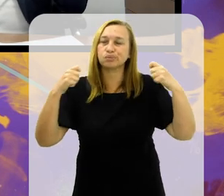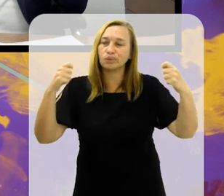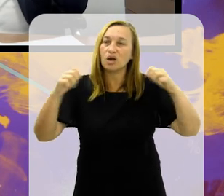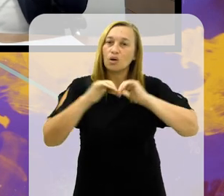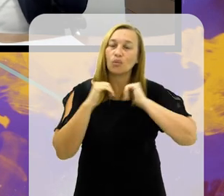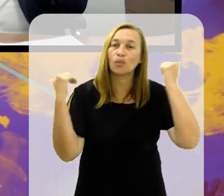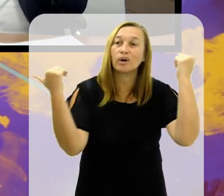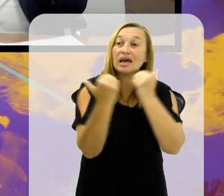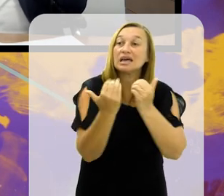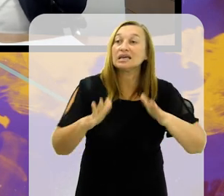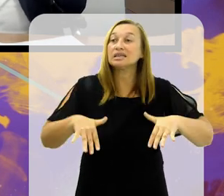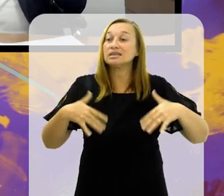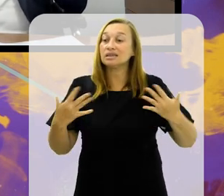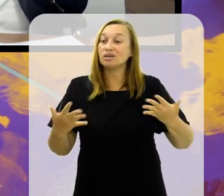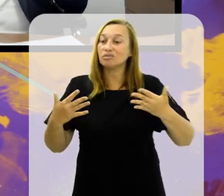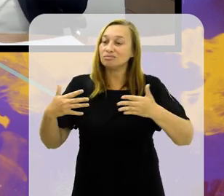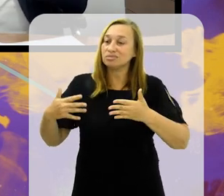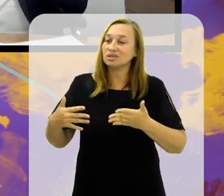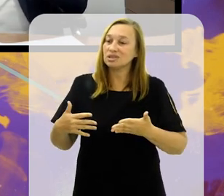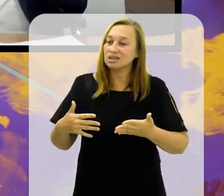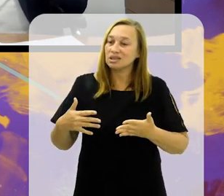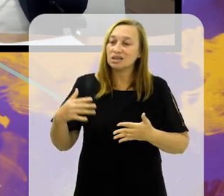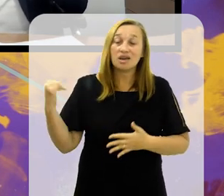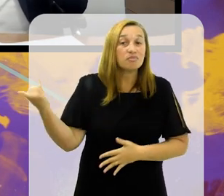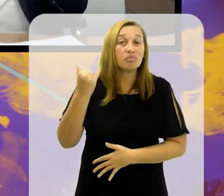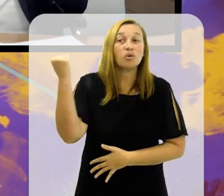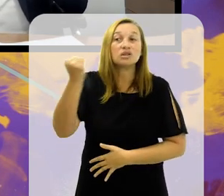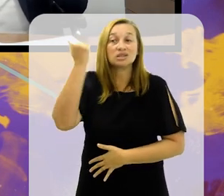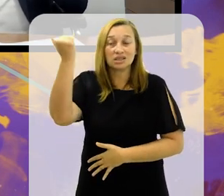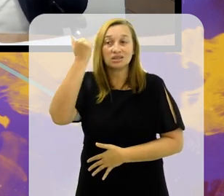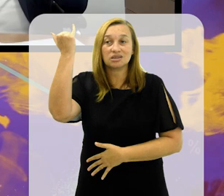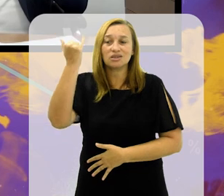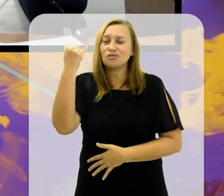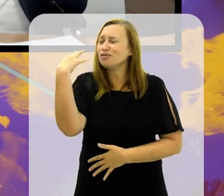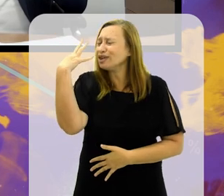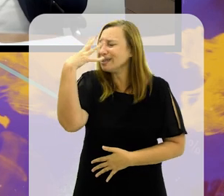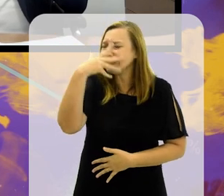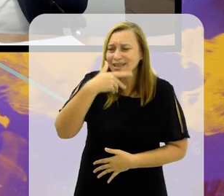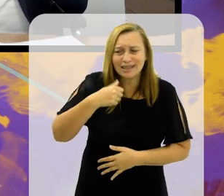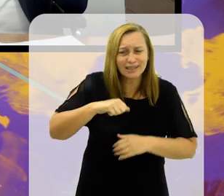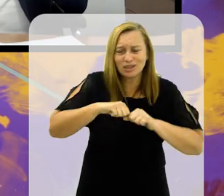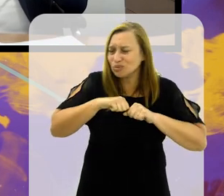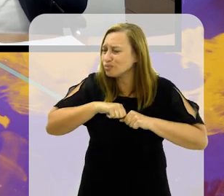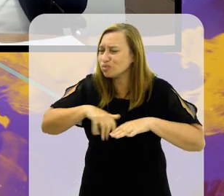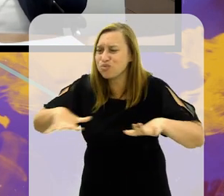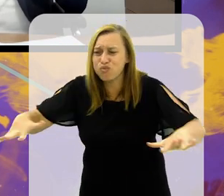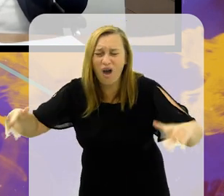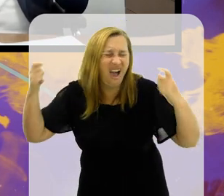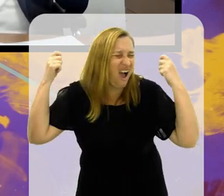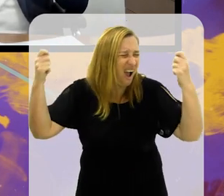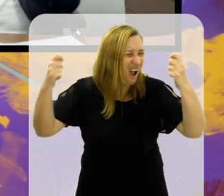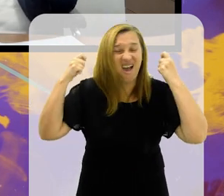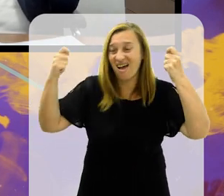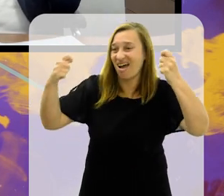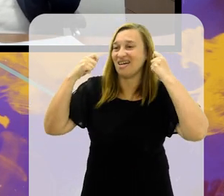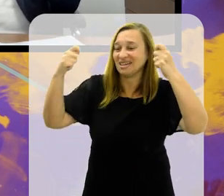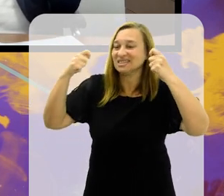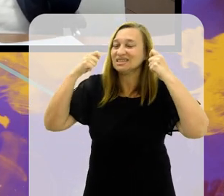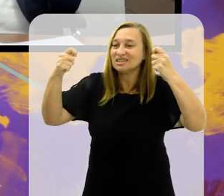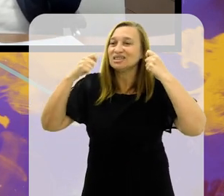Maracanã. Então, é um legado que a gente vai deixar. E foi lindo. A vibração,